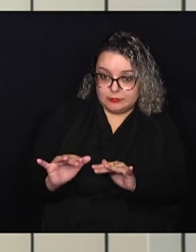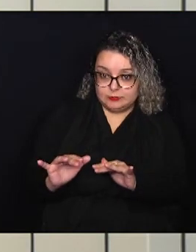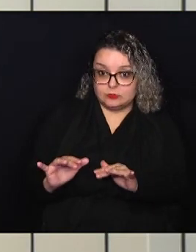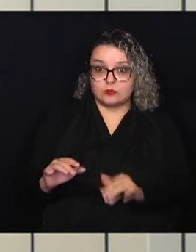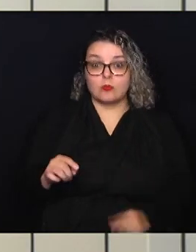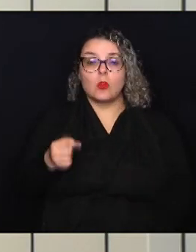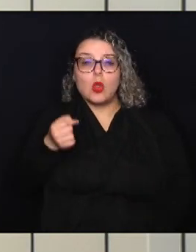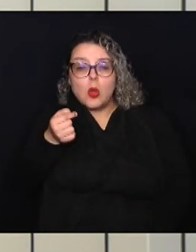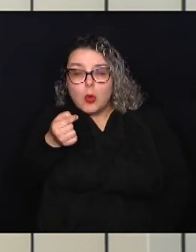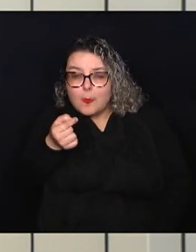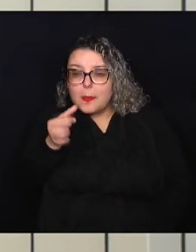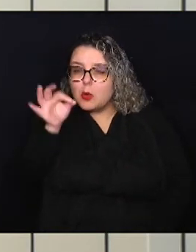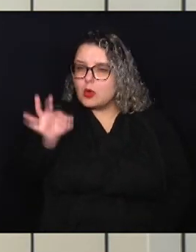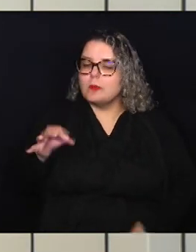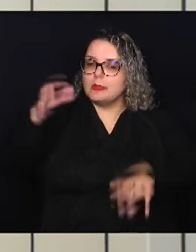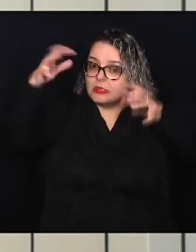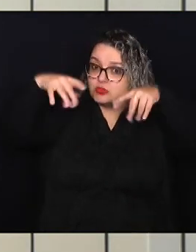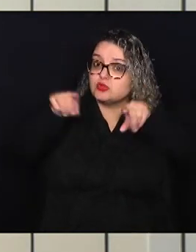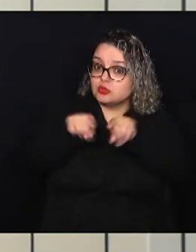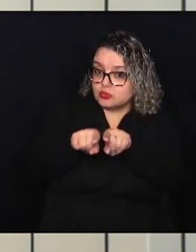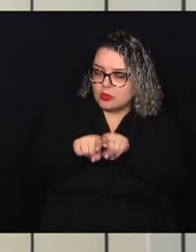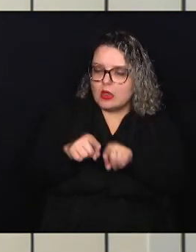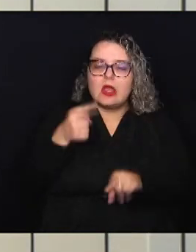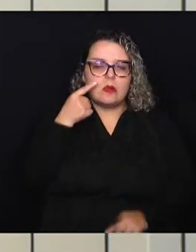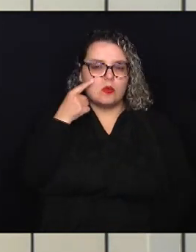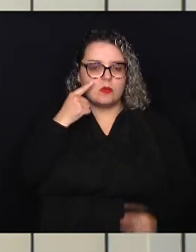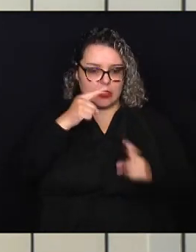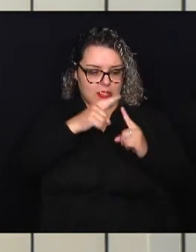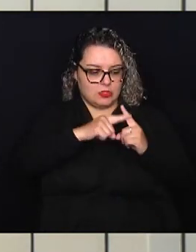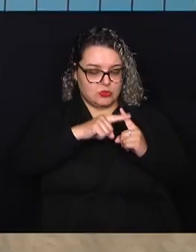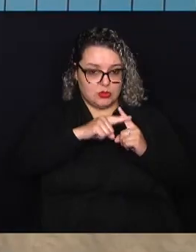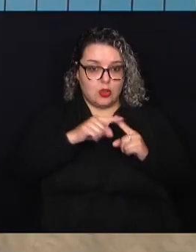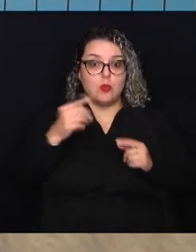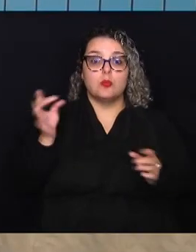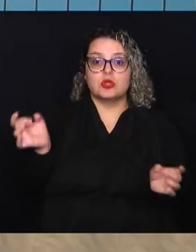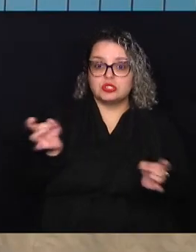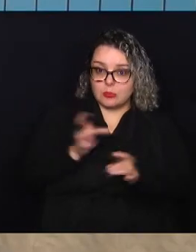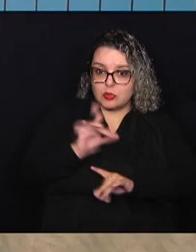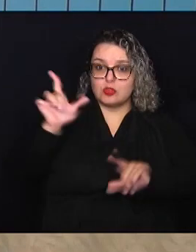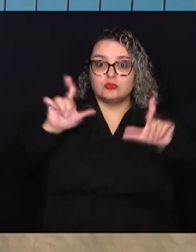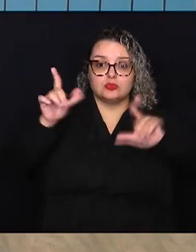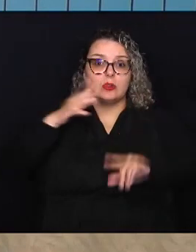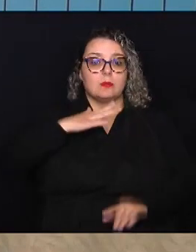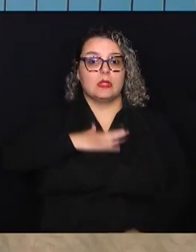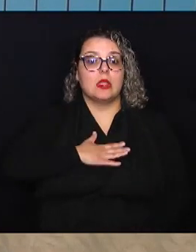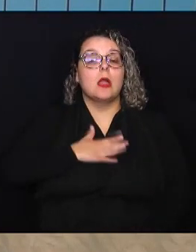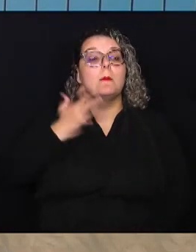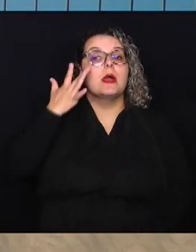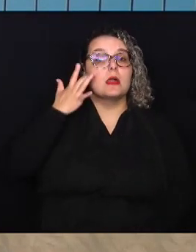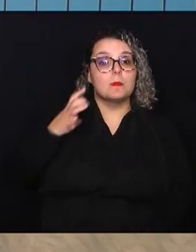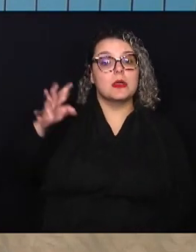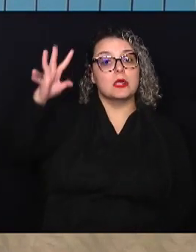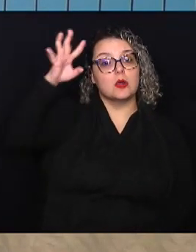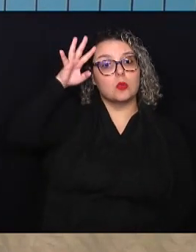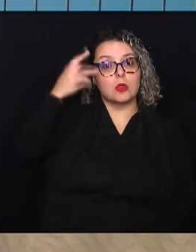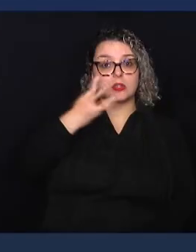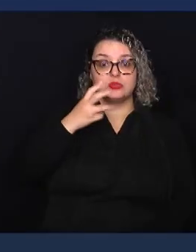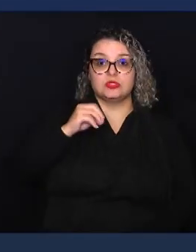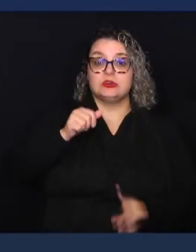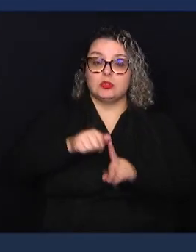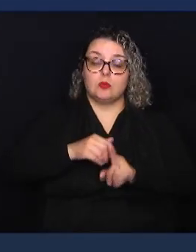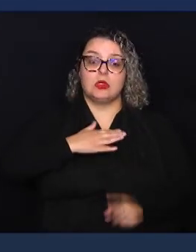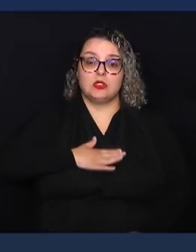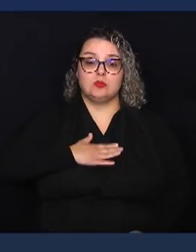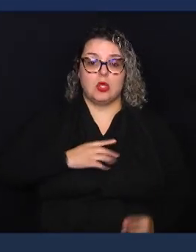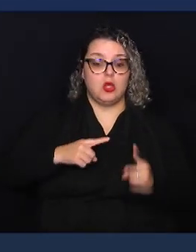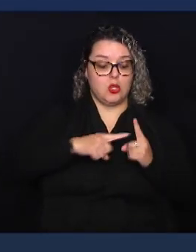pouca chance de chuva também Vamos às temperaturas então porque elas já estão aqui na minha tela Para amanhã quarta-feira 30 de agosto